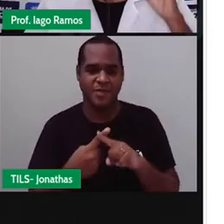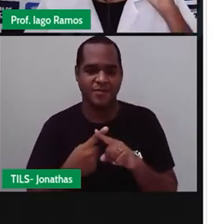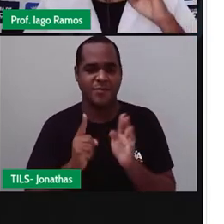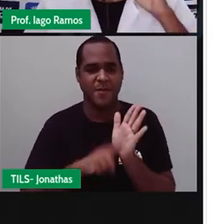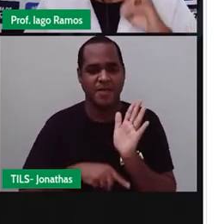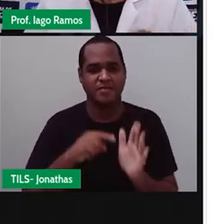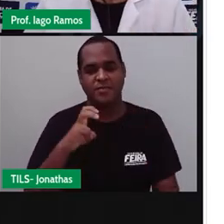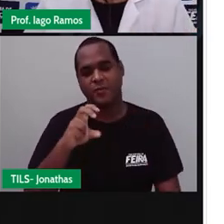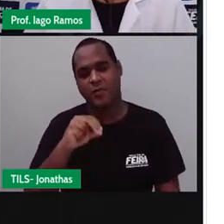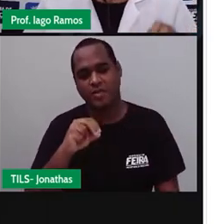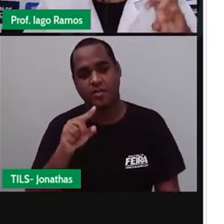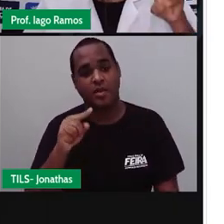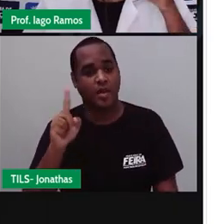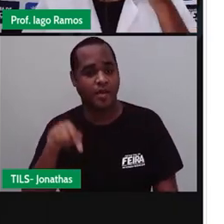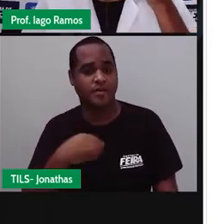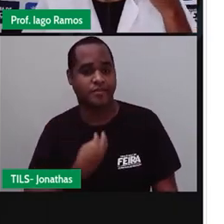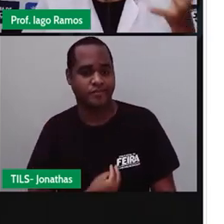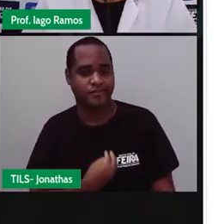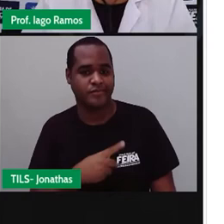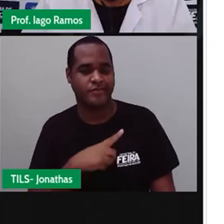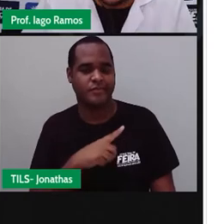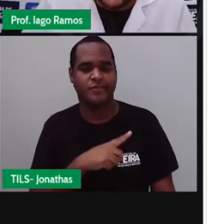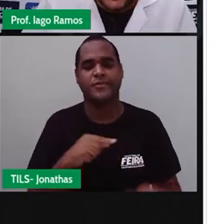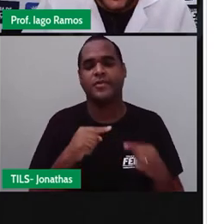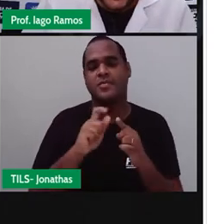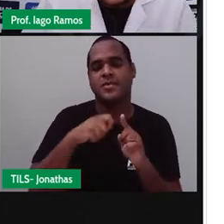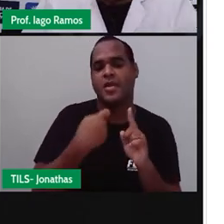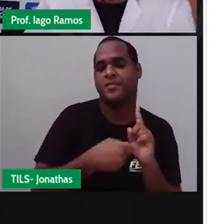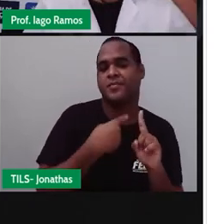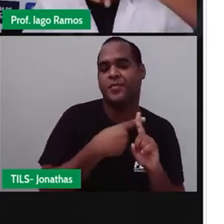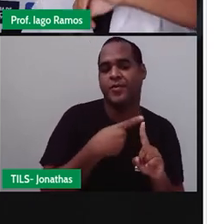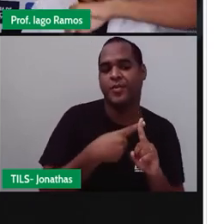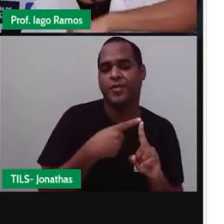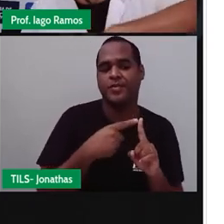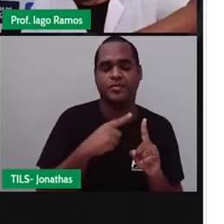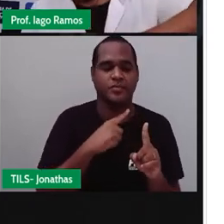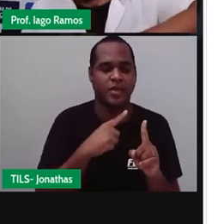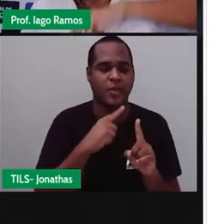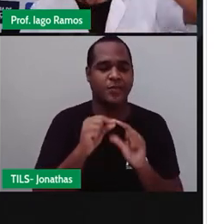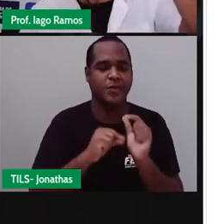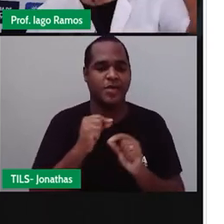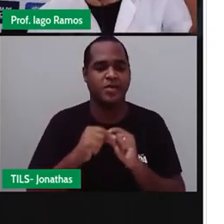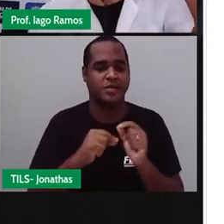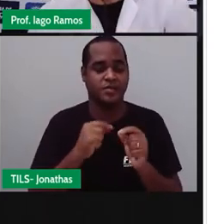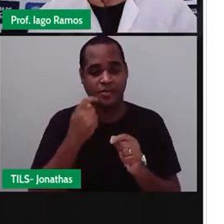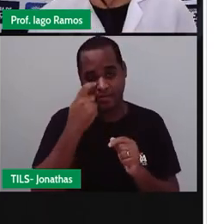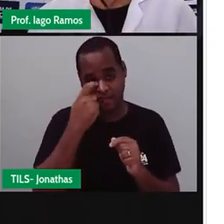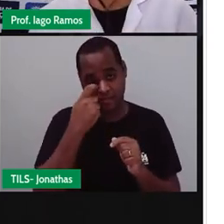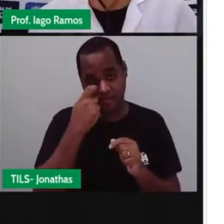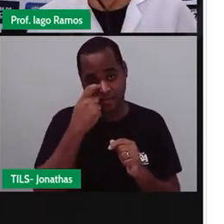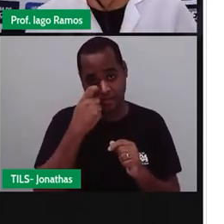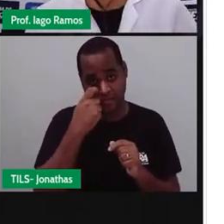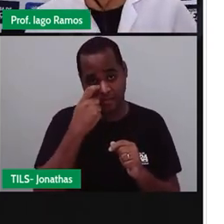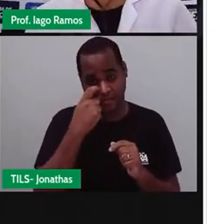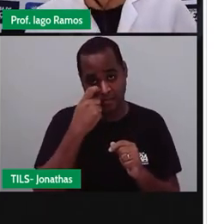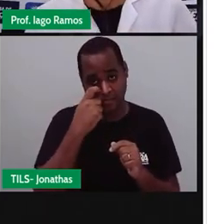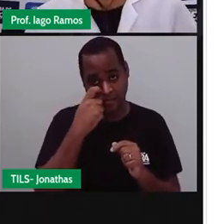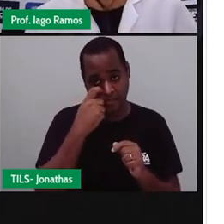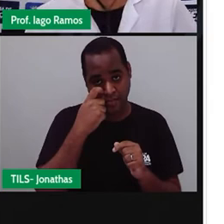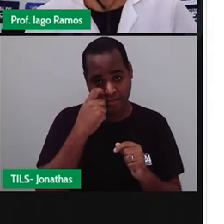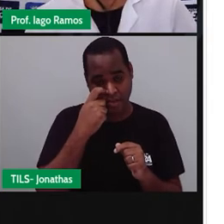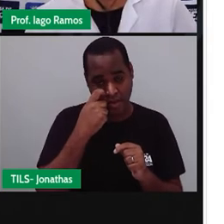resultado está dando negativo. E quando é que dá positivo? Quando é que dá negativo? É isso que a gente vai entender.